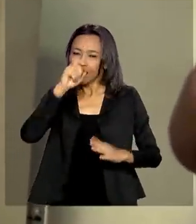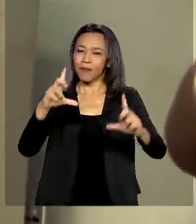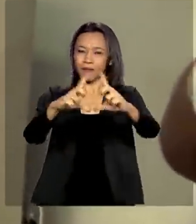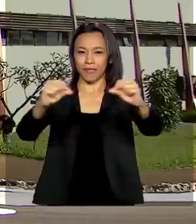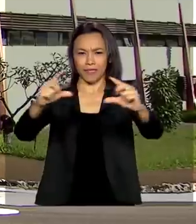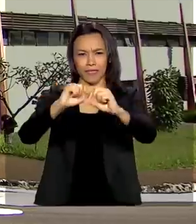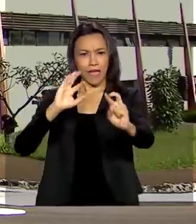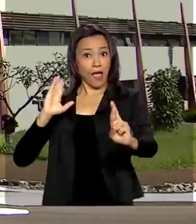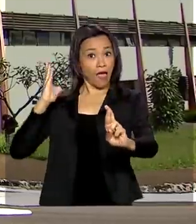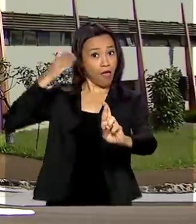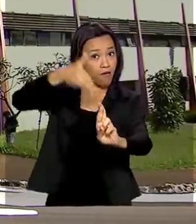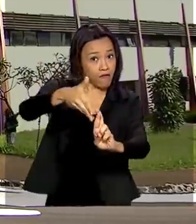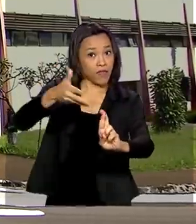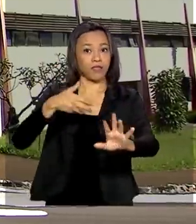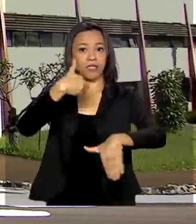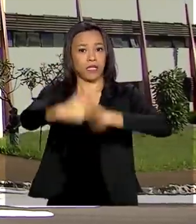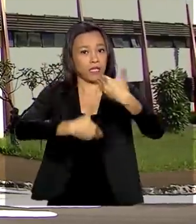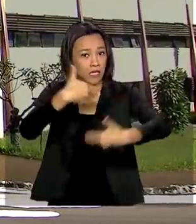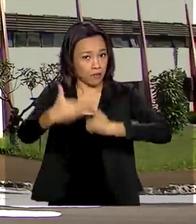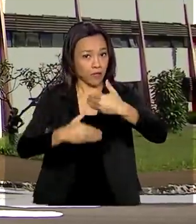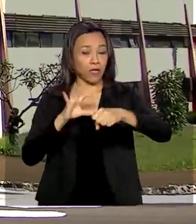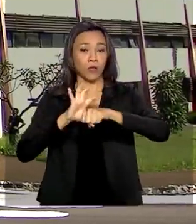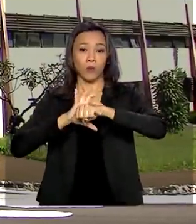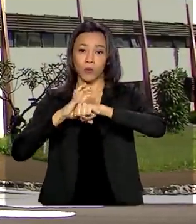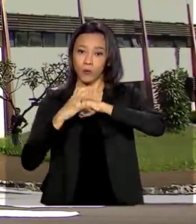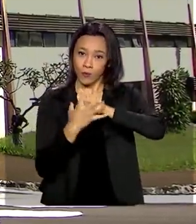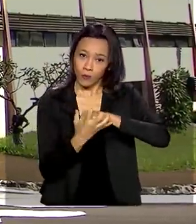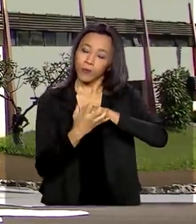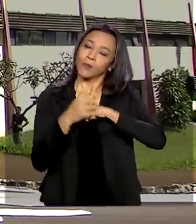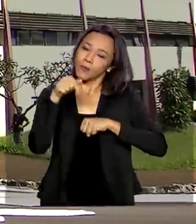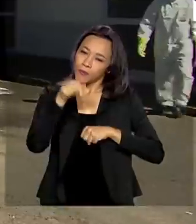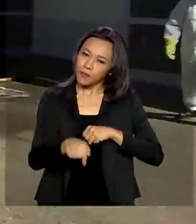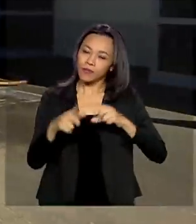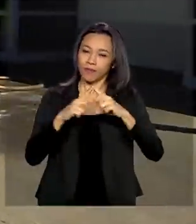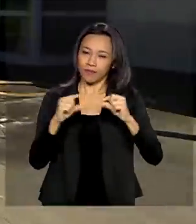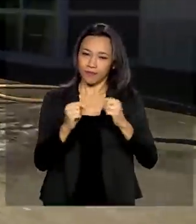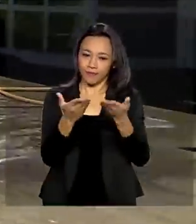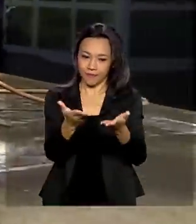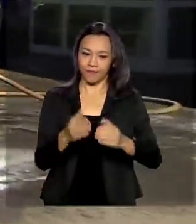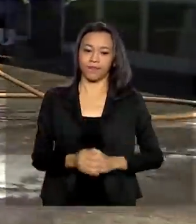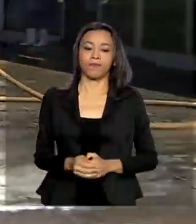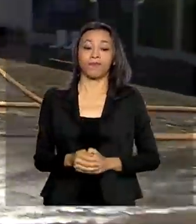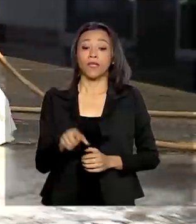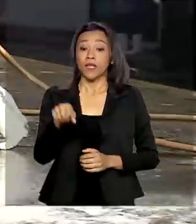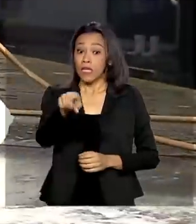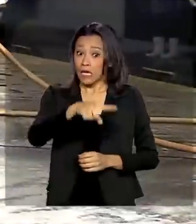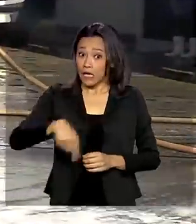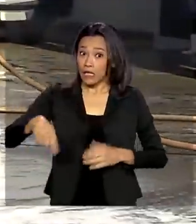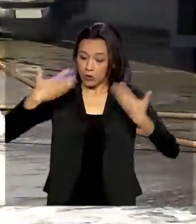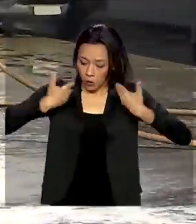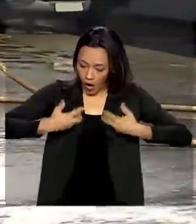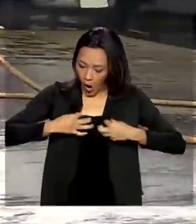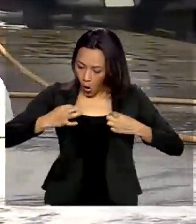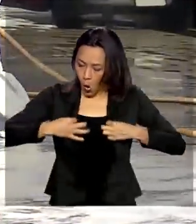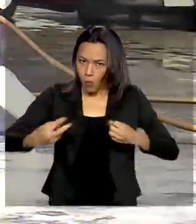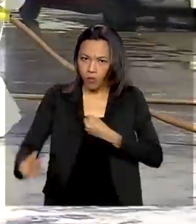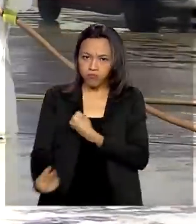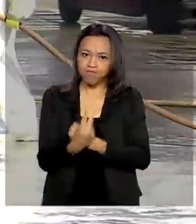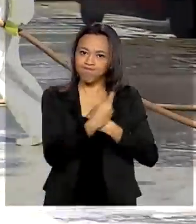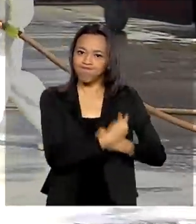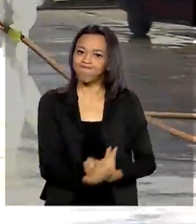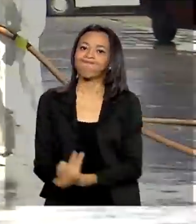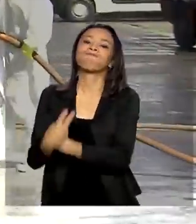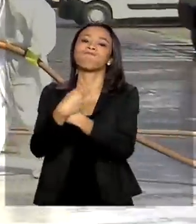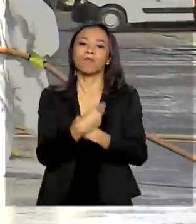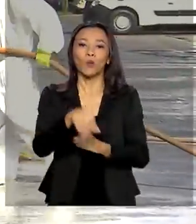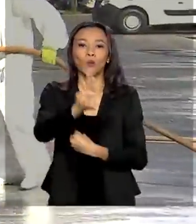referência no tratamento da Covid-19 no Distrito Federal. Devidamente protegidos, eles usaram o